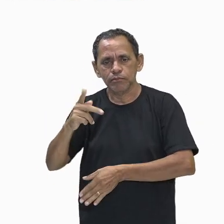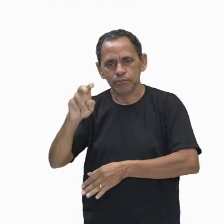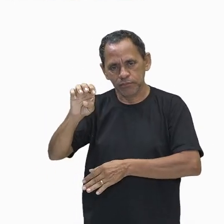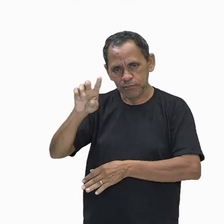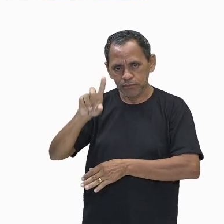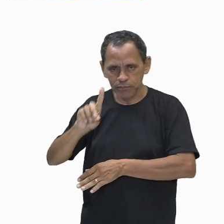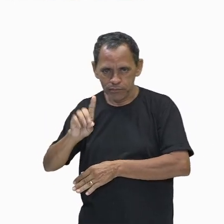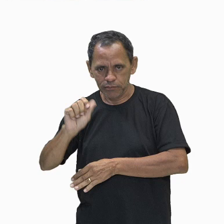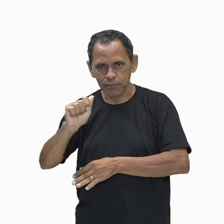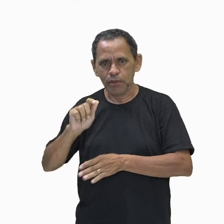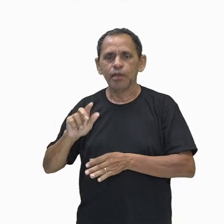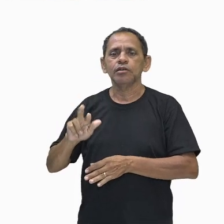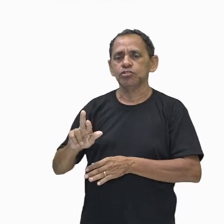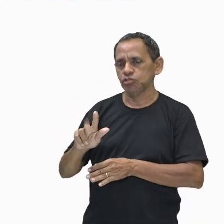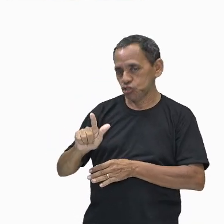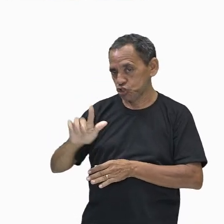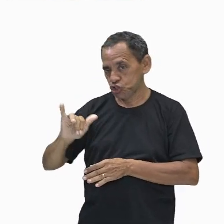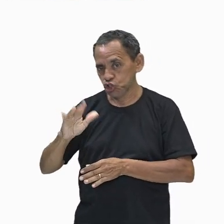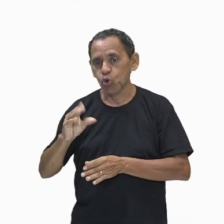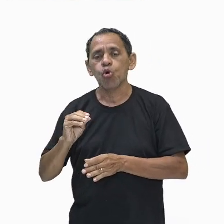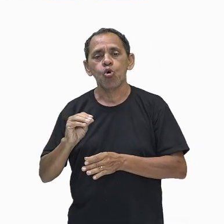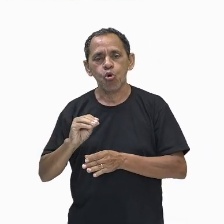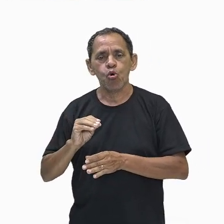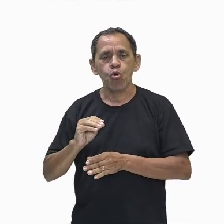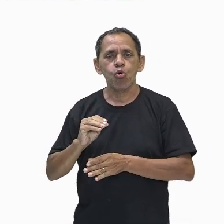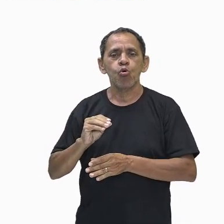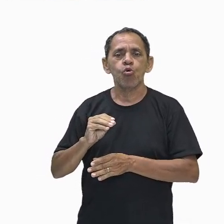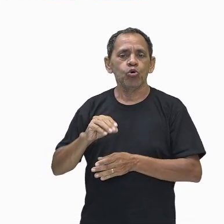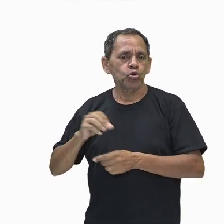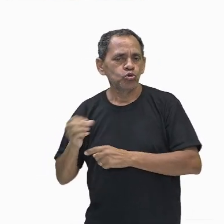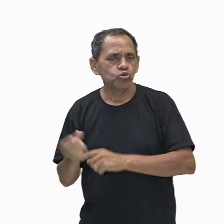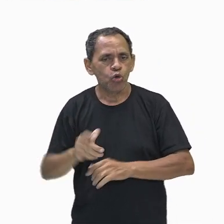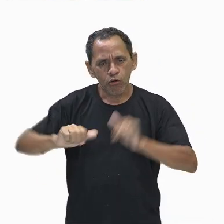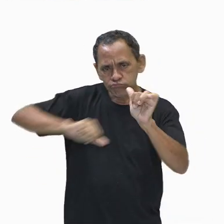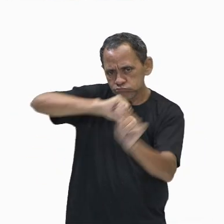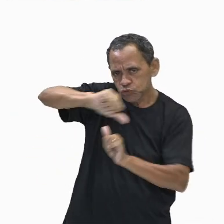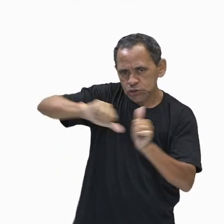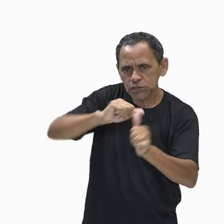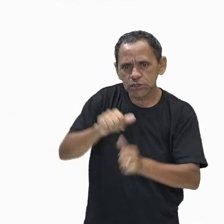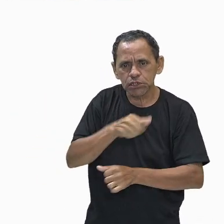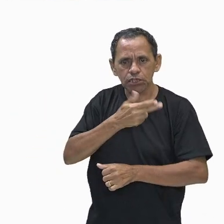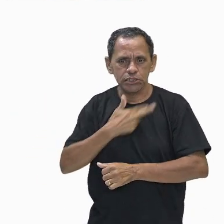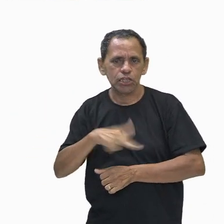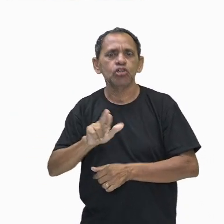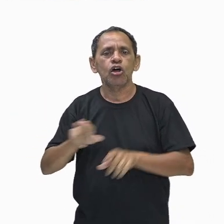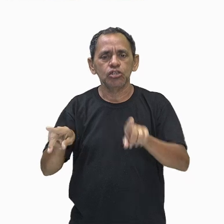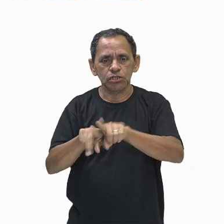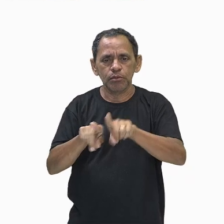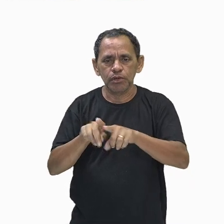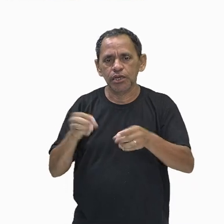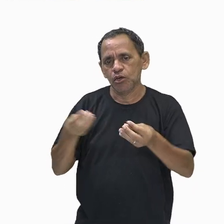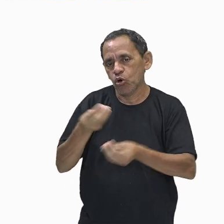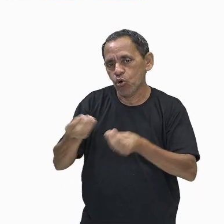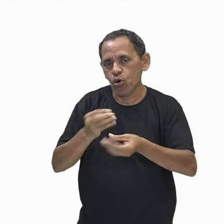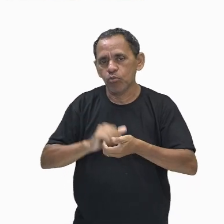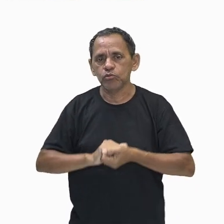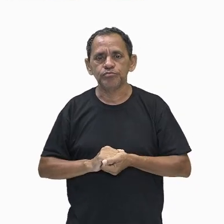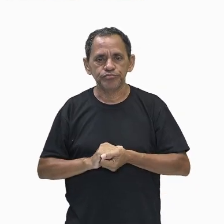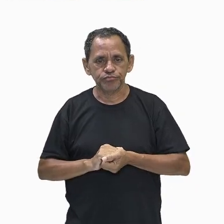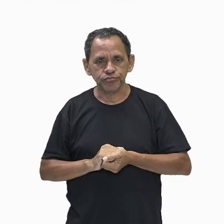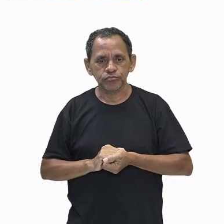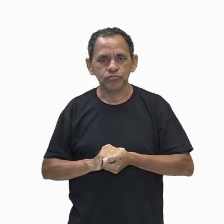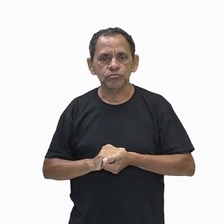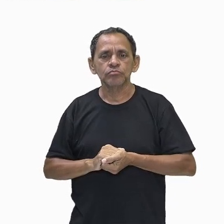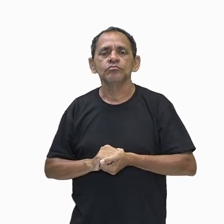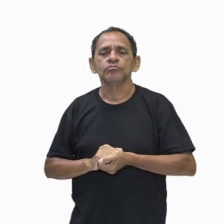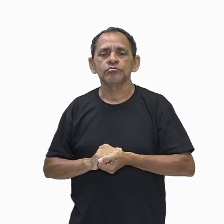tem também aí a reforma religiosa do Amenófos IV, que é o Akhenaton. Inclusive, esta é a família real, Akhenaton e a Nefertiti,